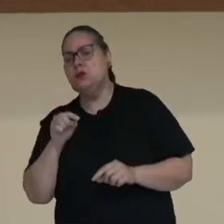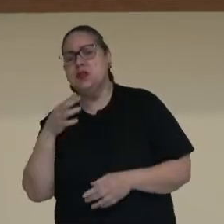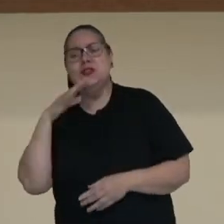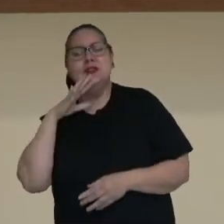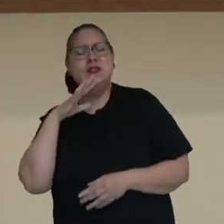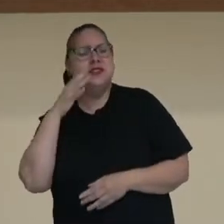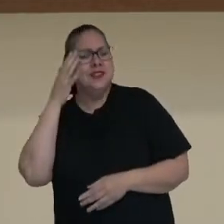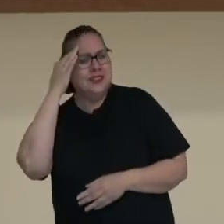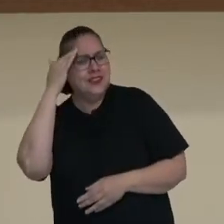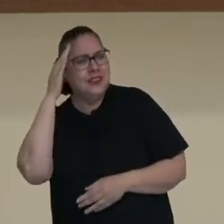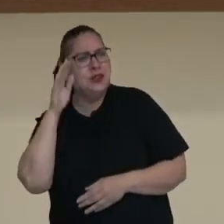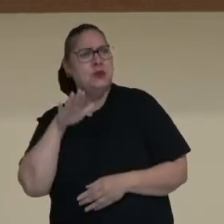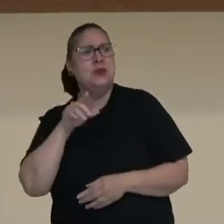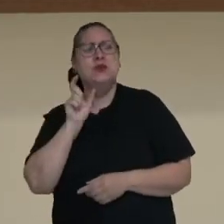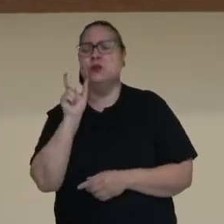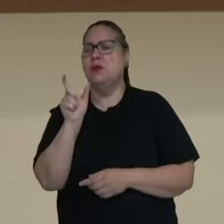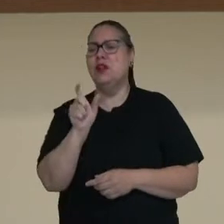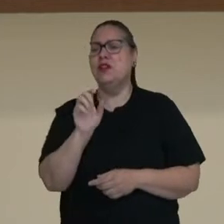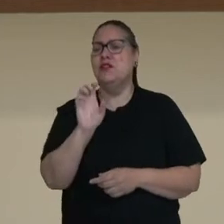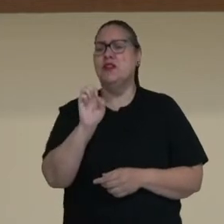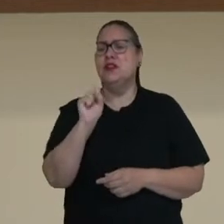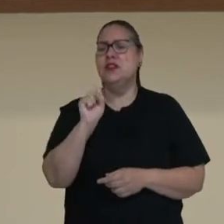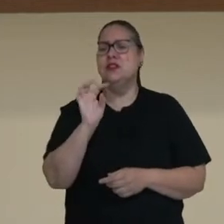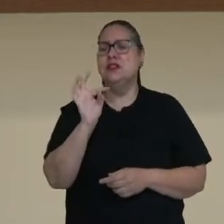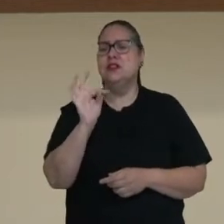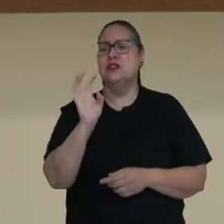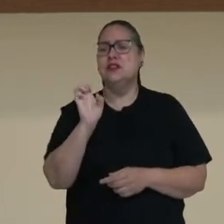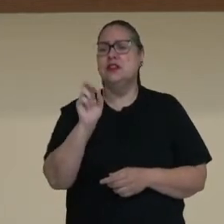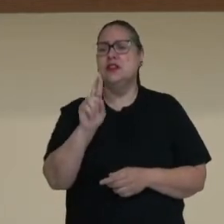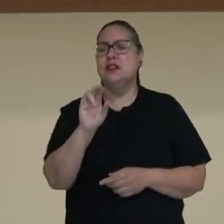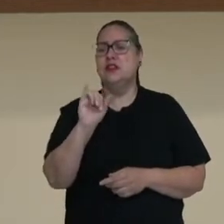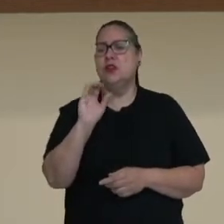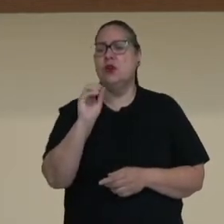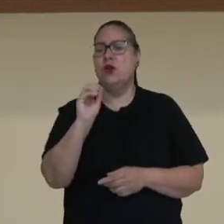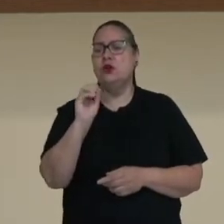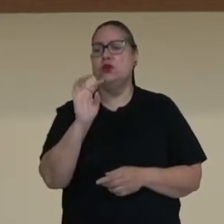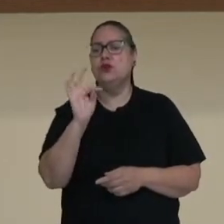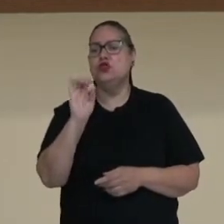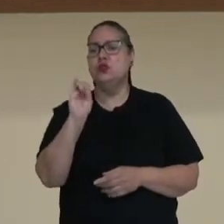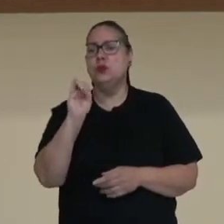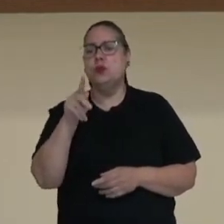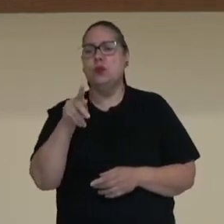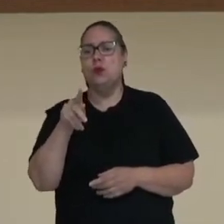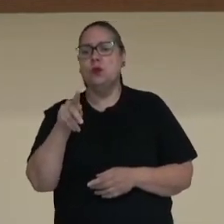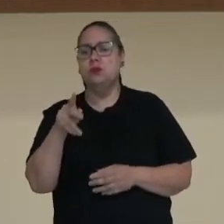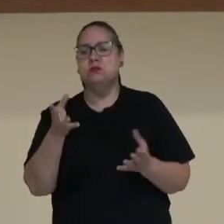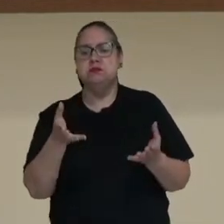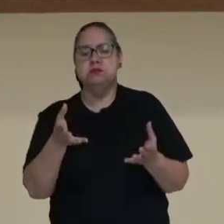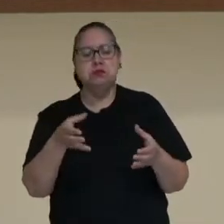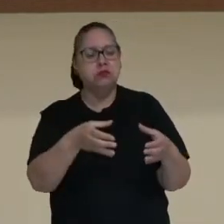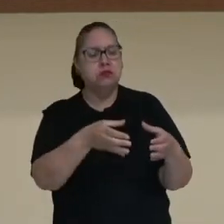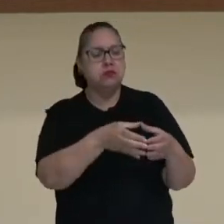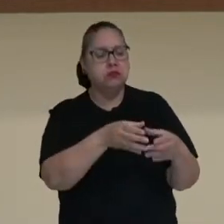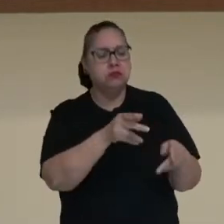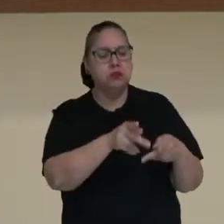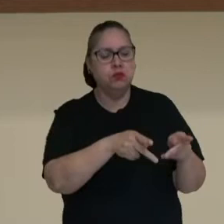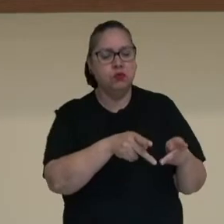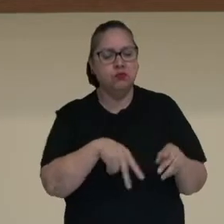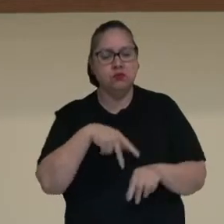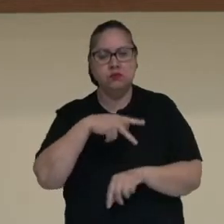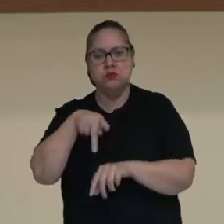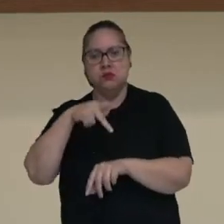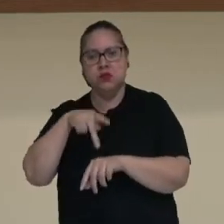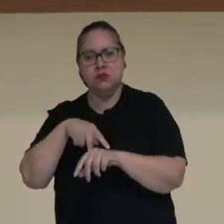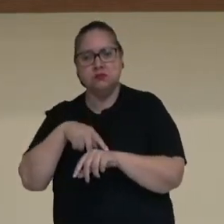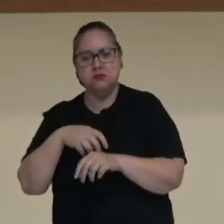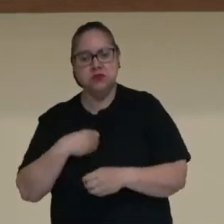estereótipos, né? Será que eu posso ter o estereótipo de um povo, de um país? O que eu posso ter? Será que a